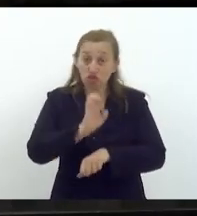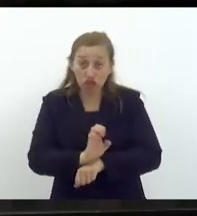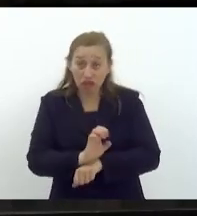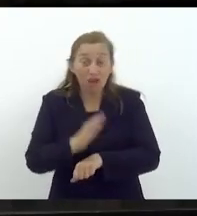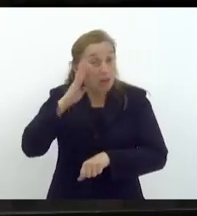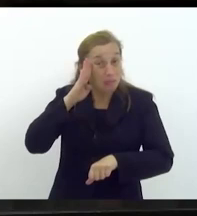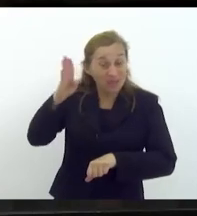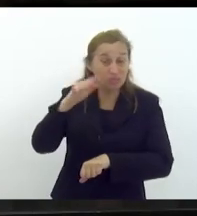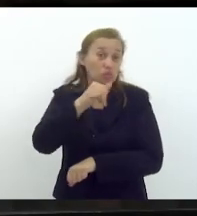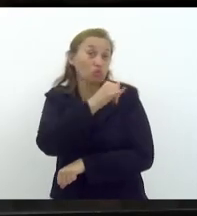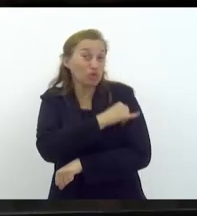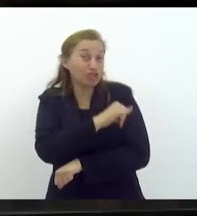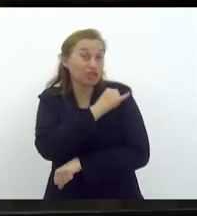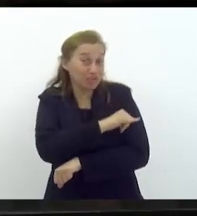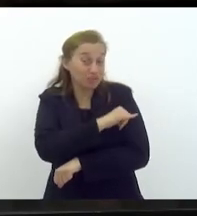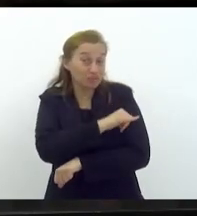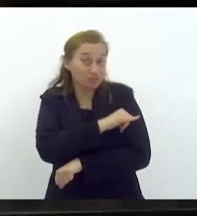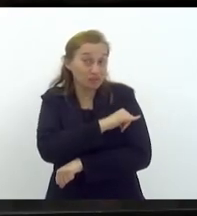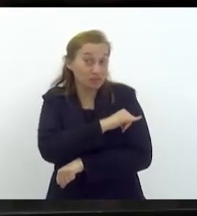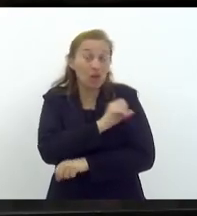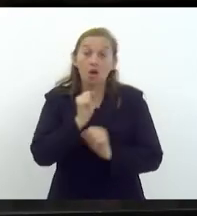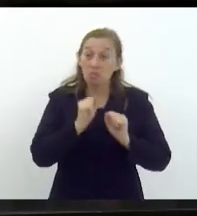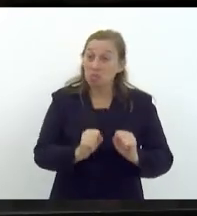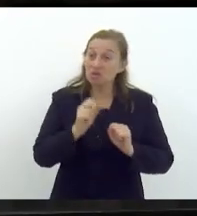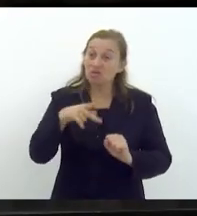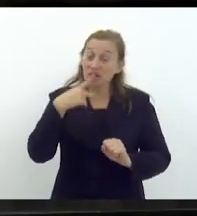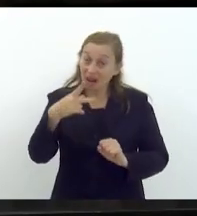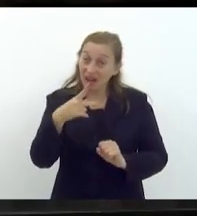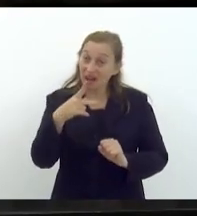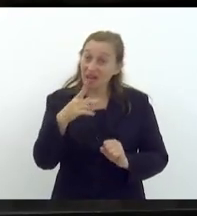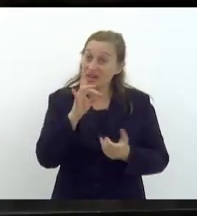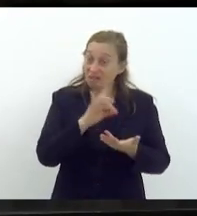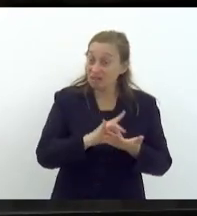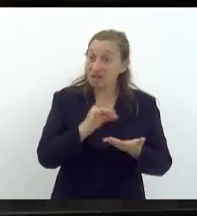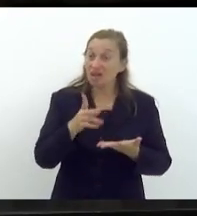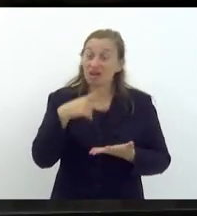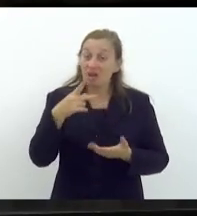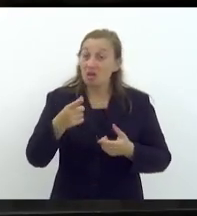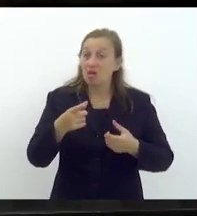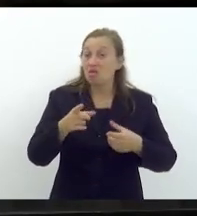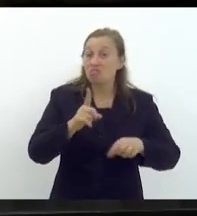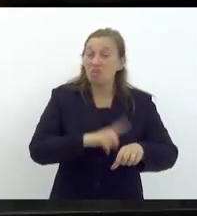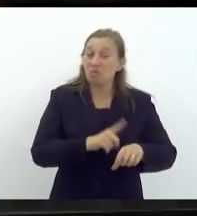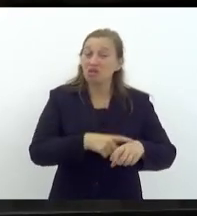principalmente no Rio de Janeiro, que eu posso dizer, afirmar que o Rio de Janeiro vive um momento de guerra.